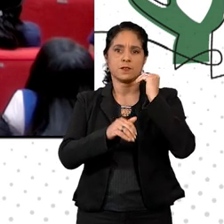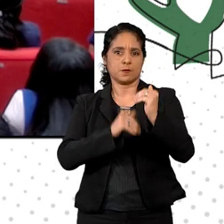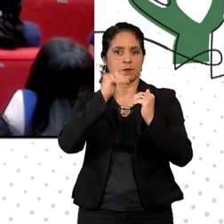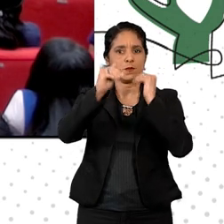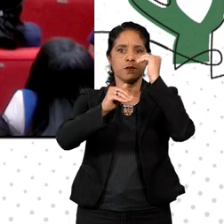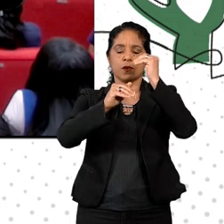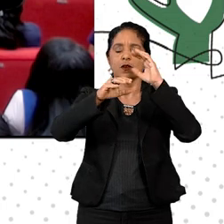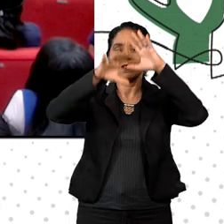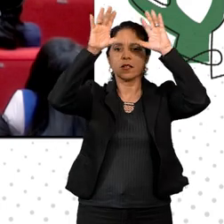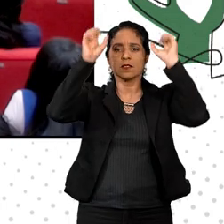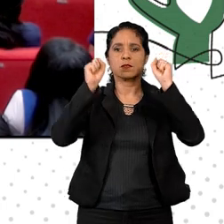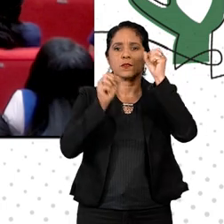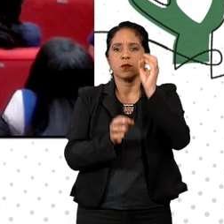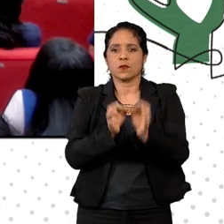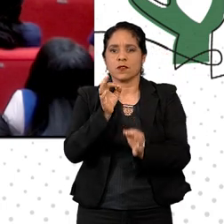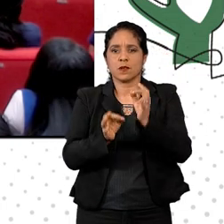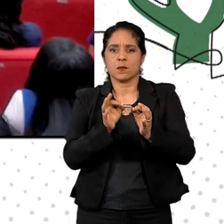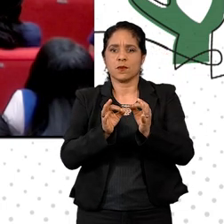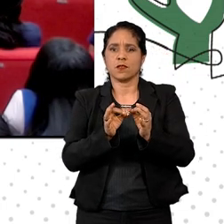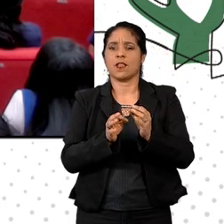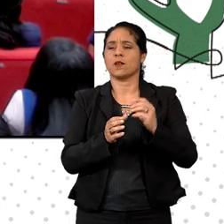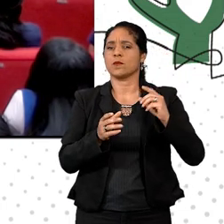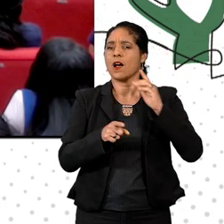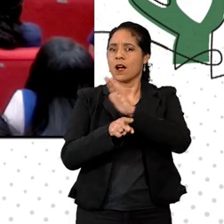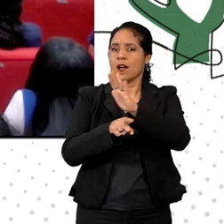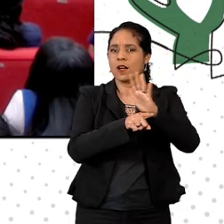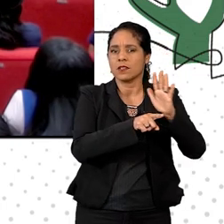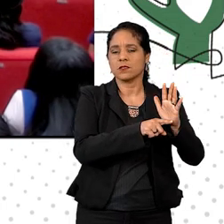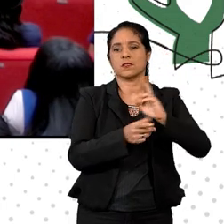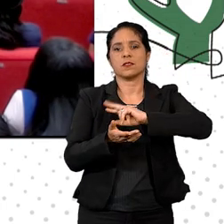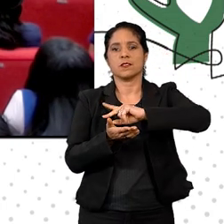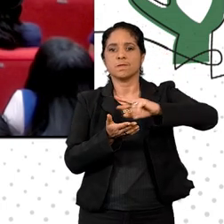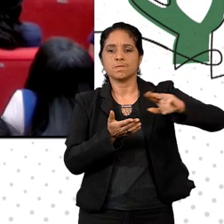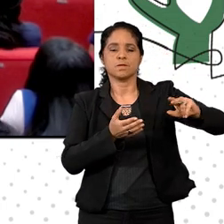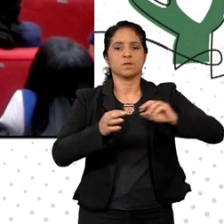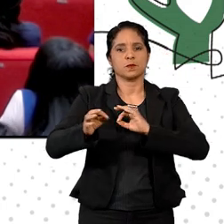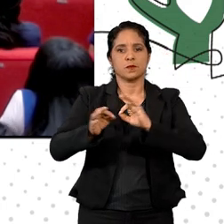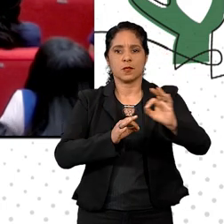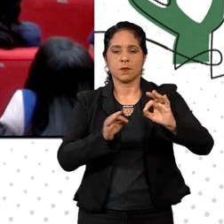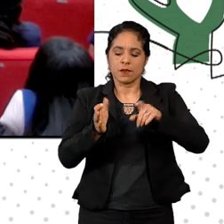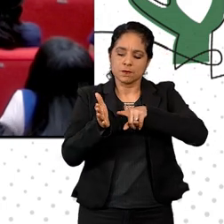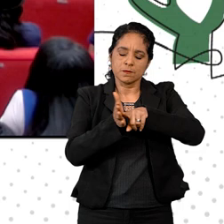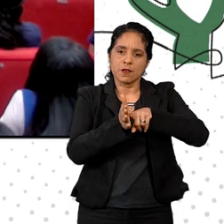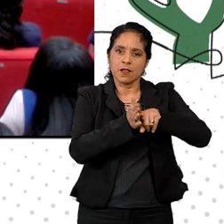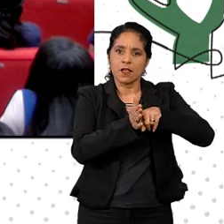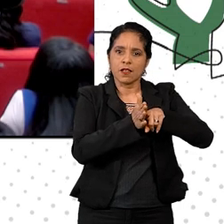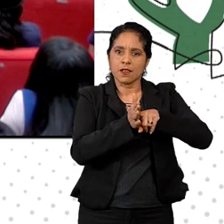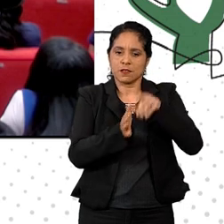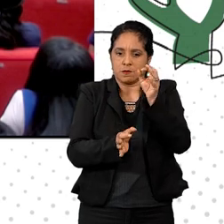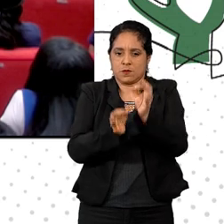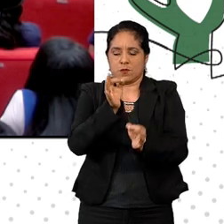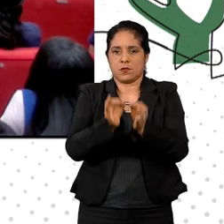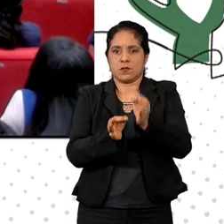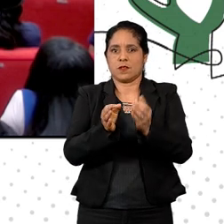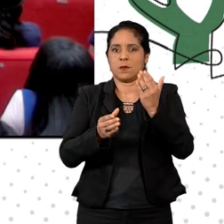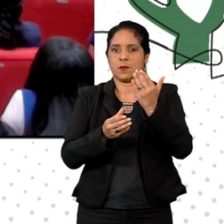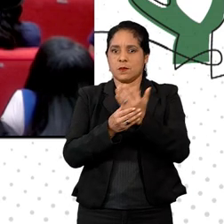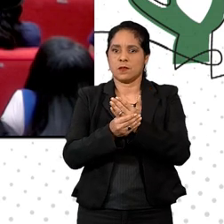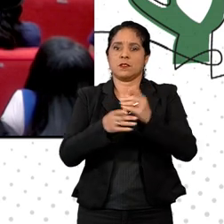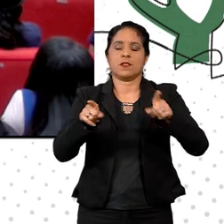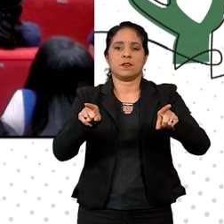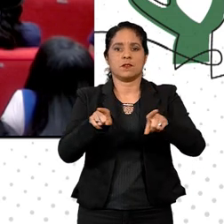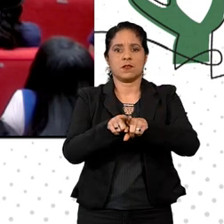para o Tribunal, trazendo importante contribuição para a preparação, análise e julgamento dos processos, além de